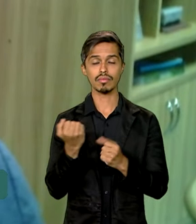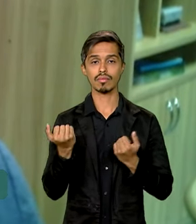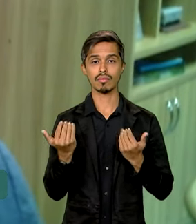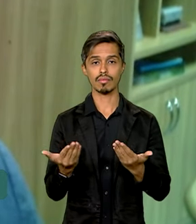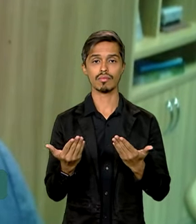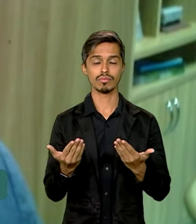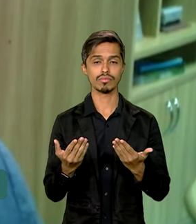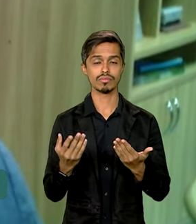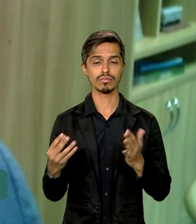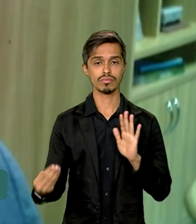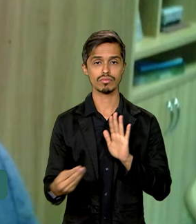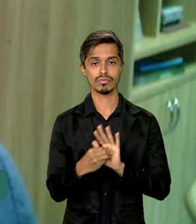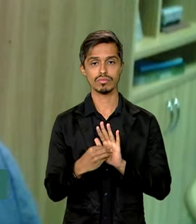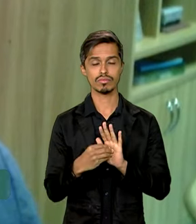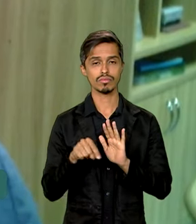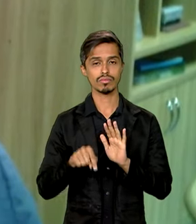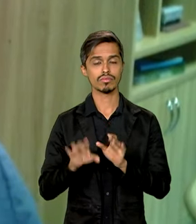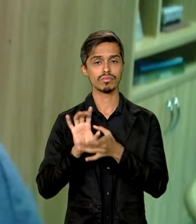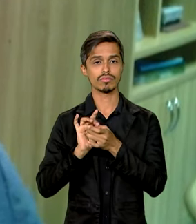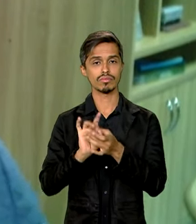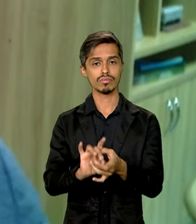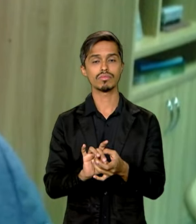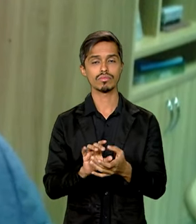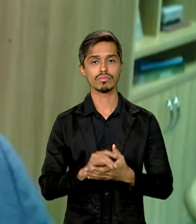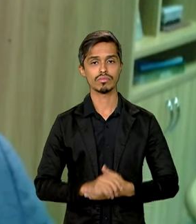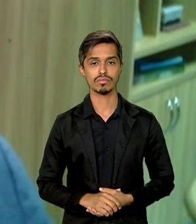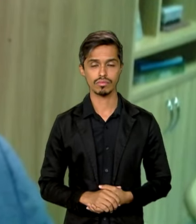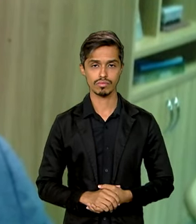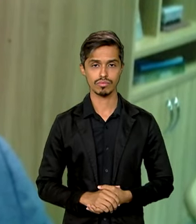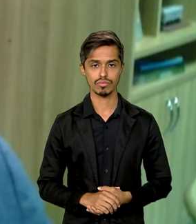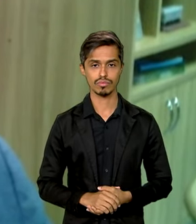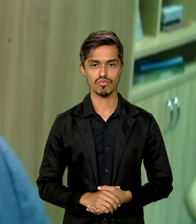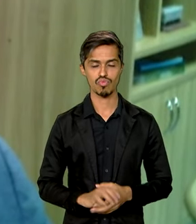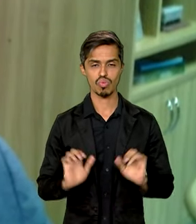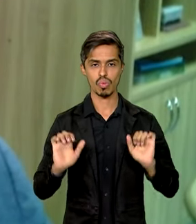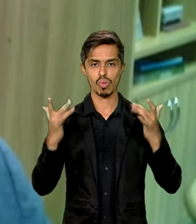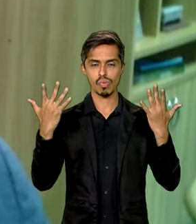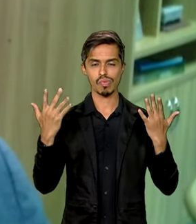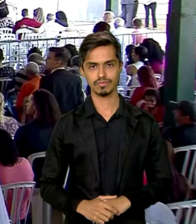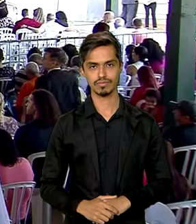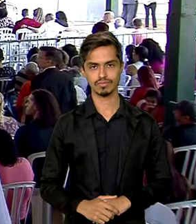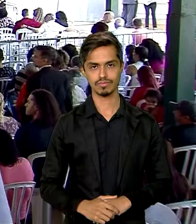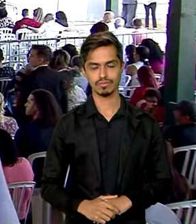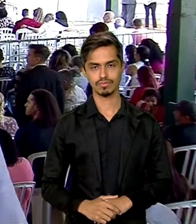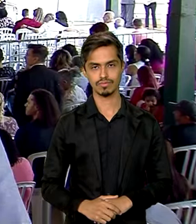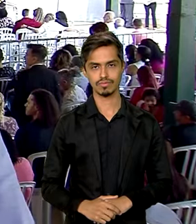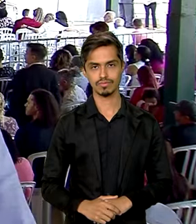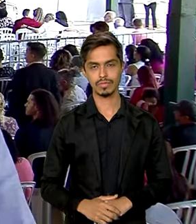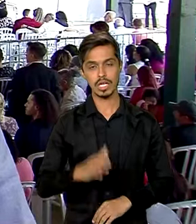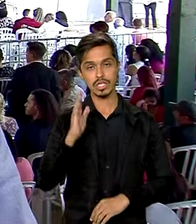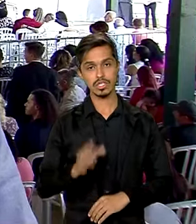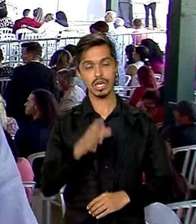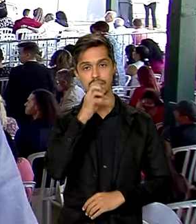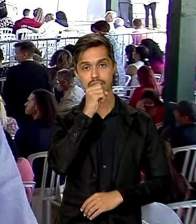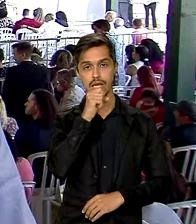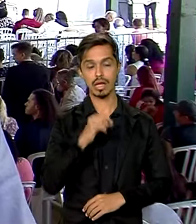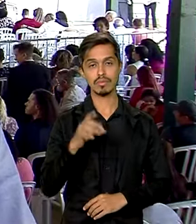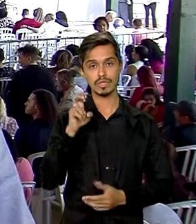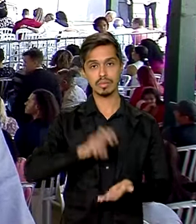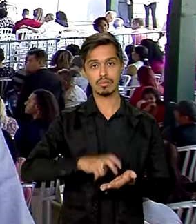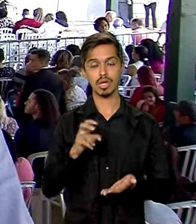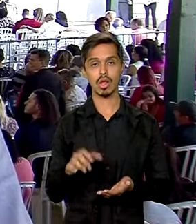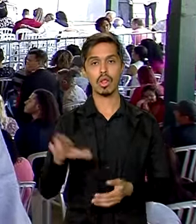que se enquadram aí dentro desse contexto de eventos climáticos no Já no sábado pela manhã,